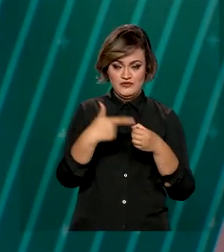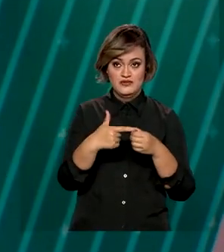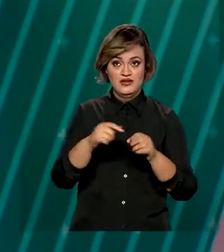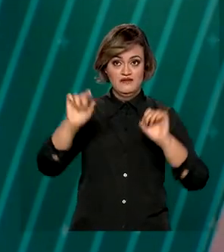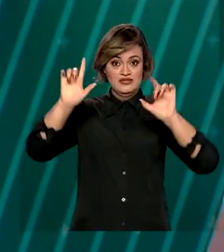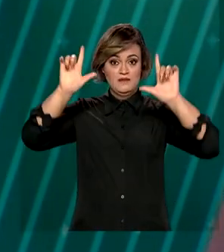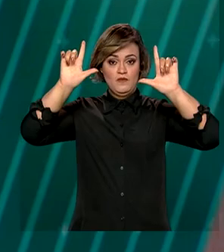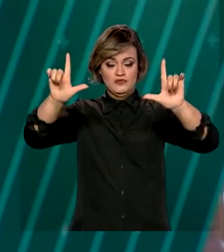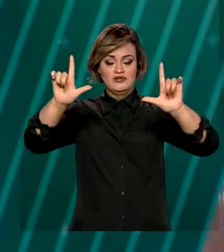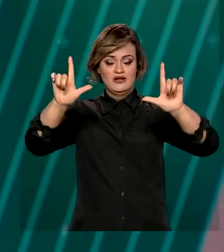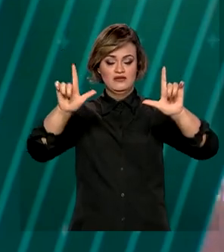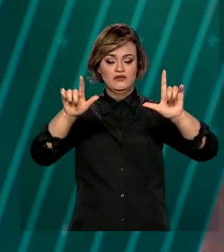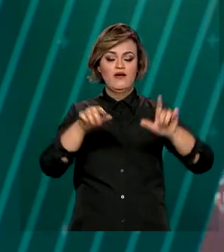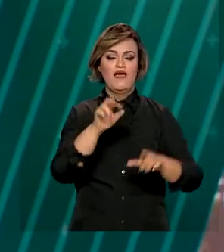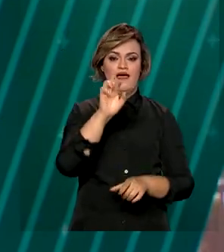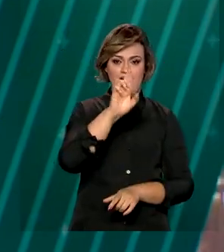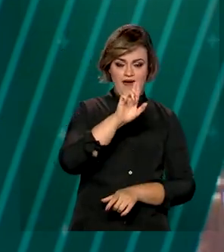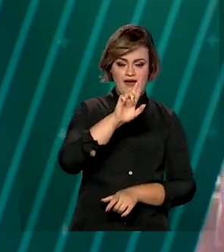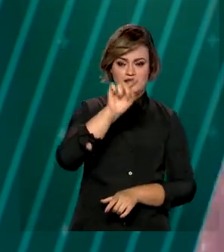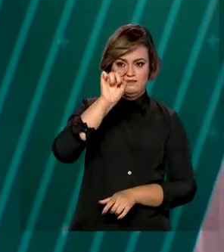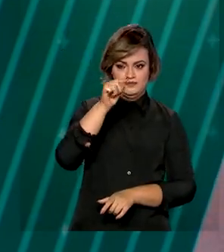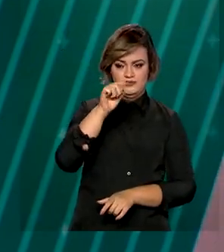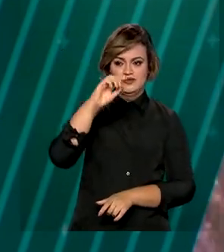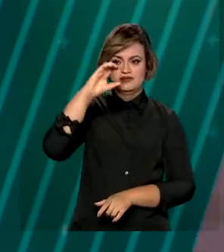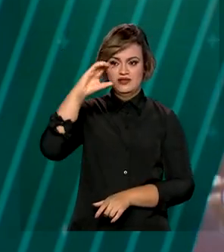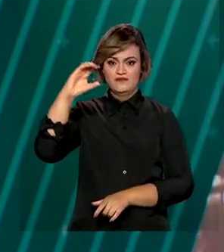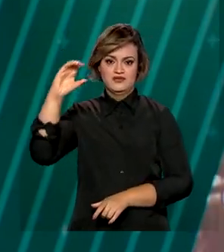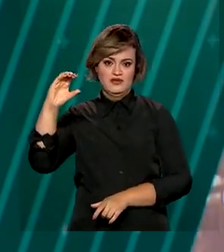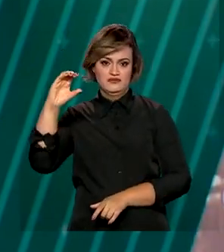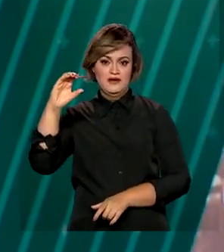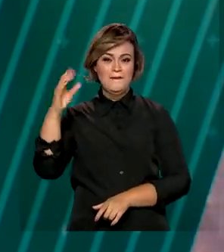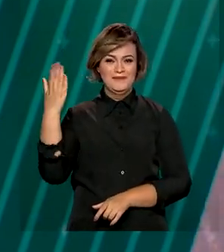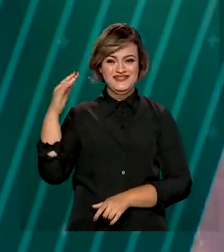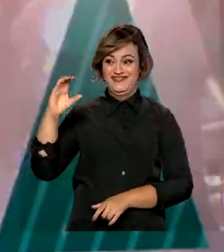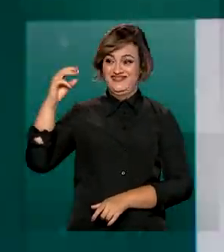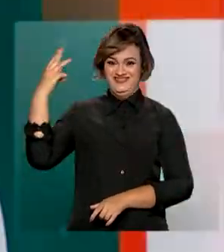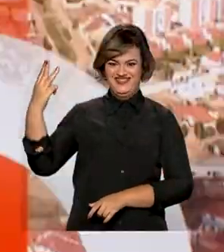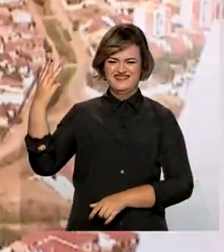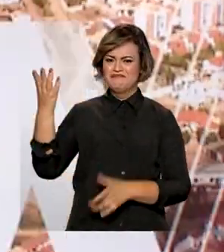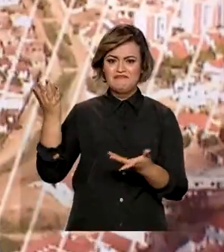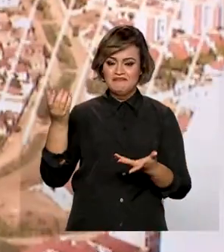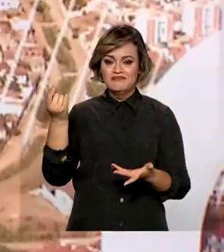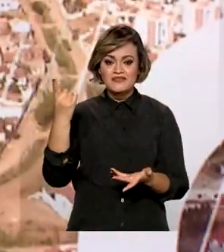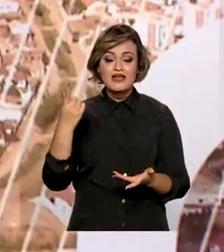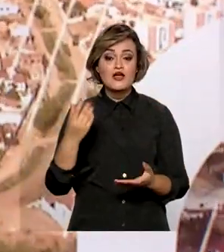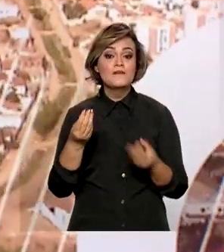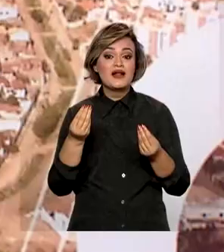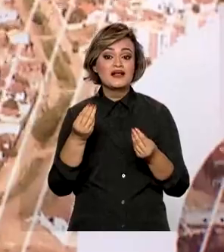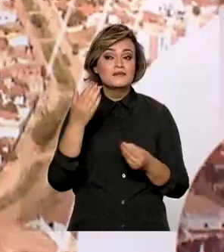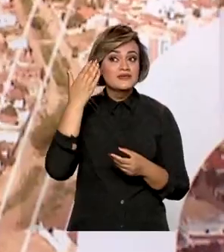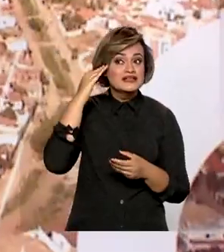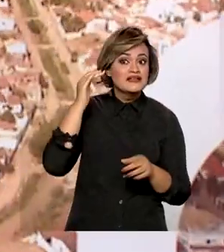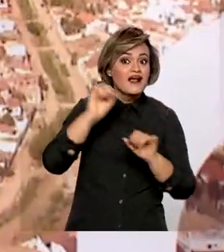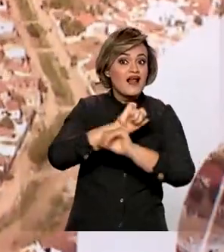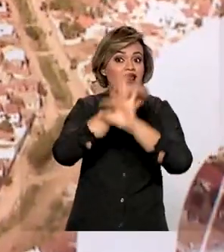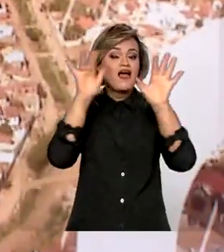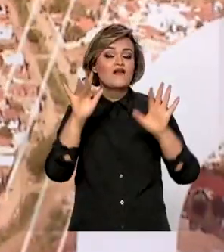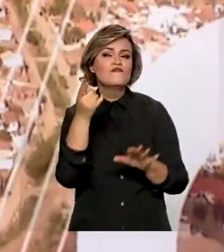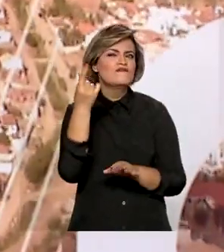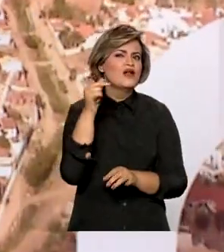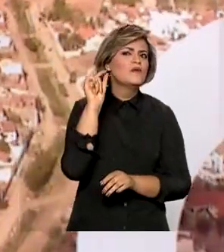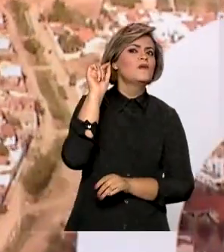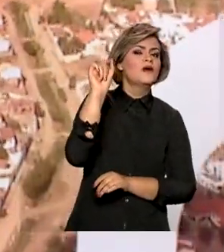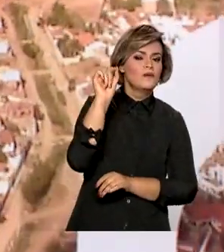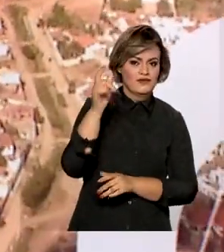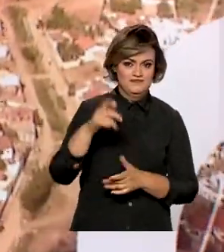exibido nos postos e bombas com duas casas decimais e não três, como era antes. A meta é dar transparência ao valor